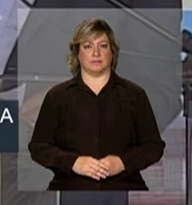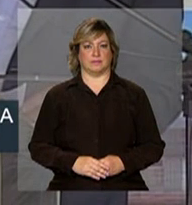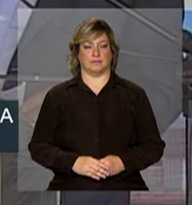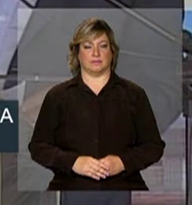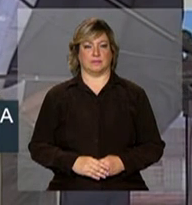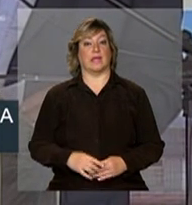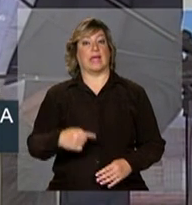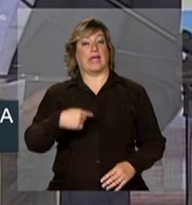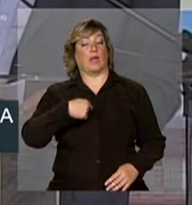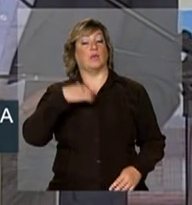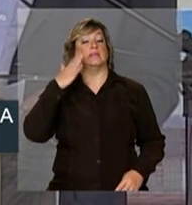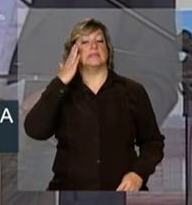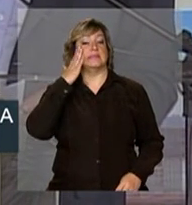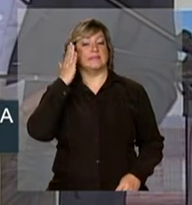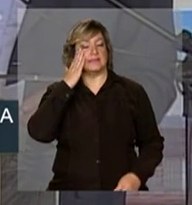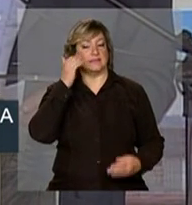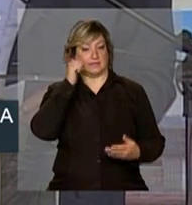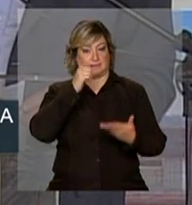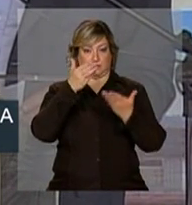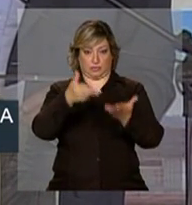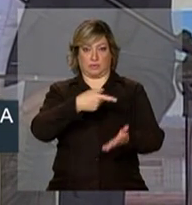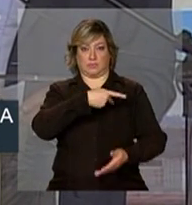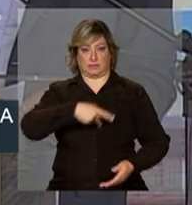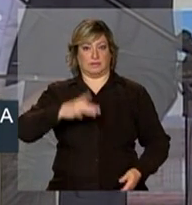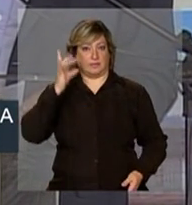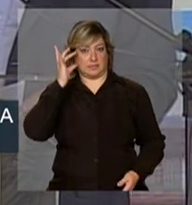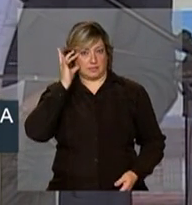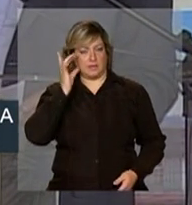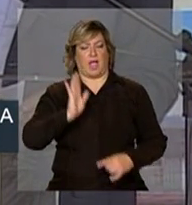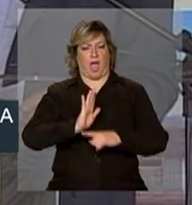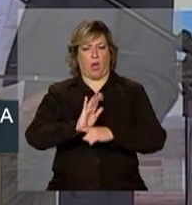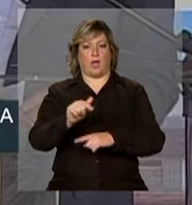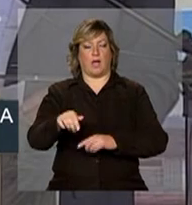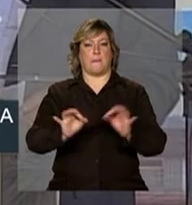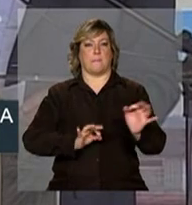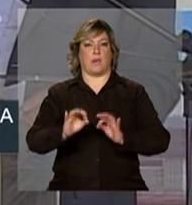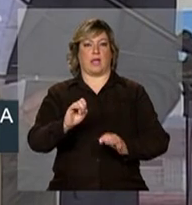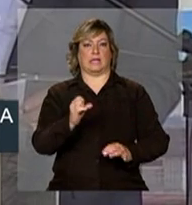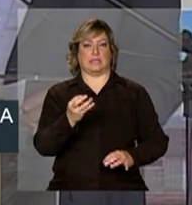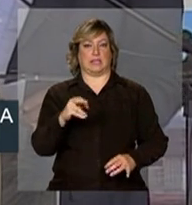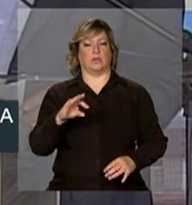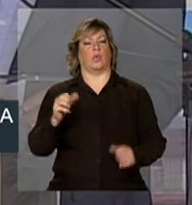Eu sei que a senhora apoia o projeto de Estreito com toda a sua convicção.